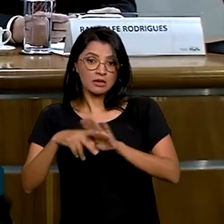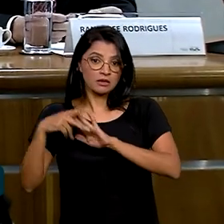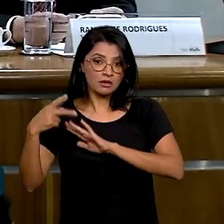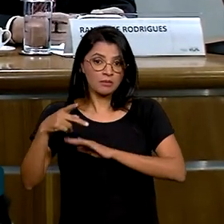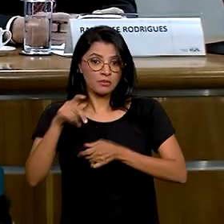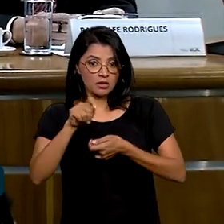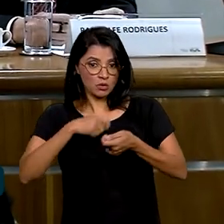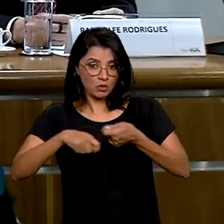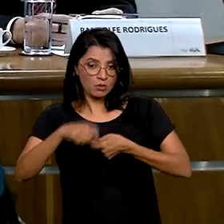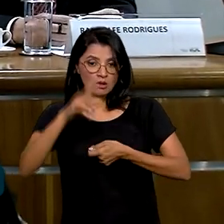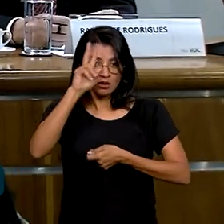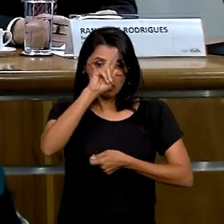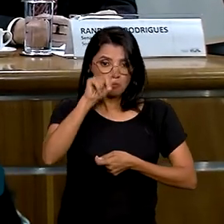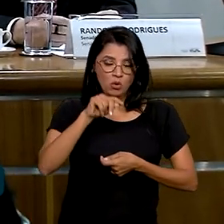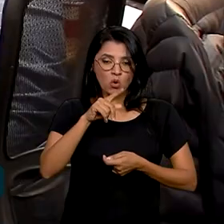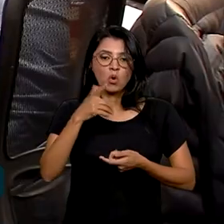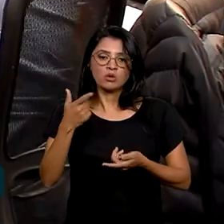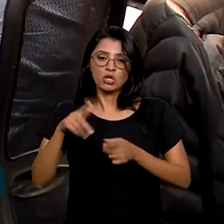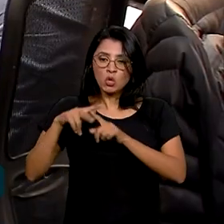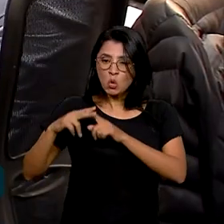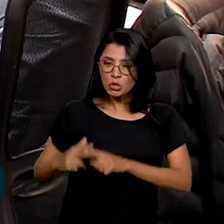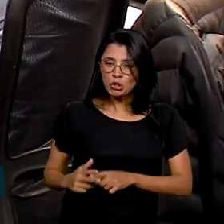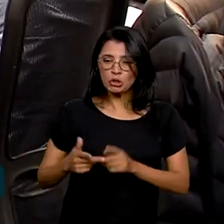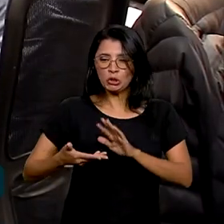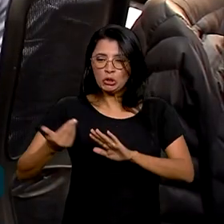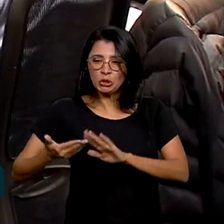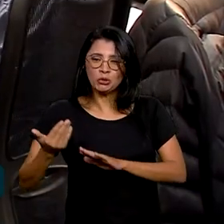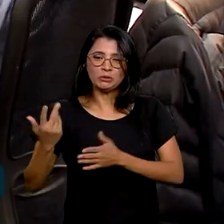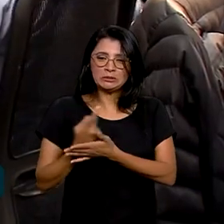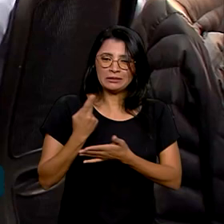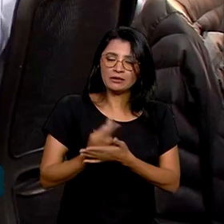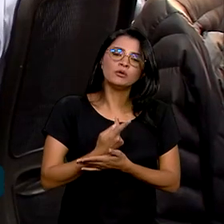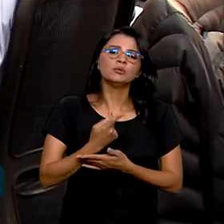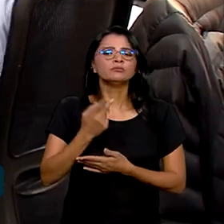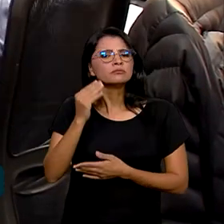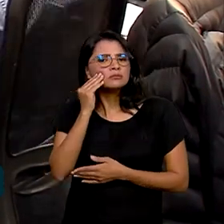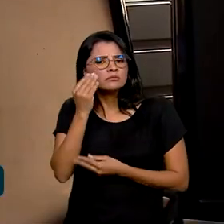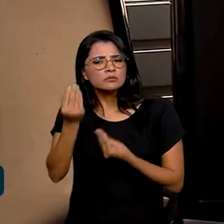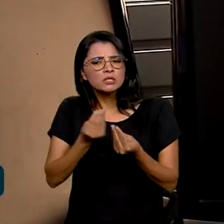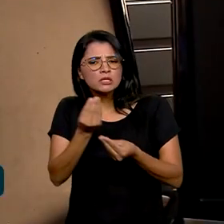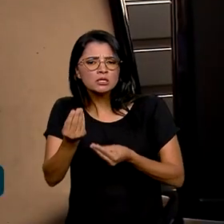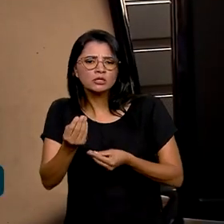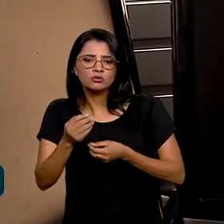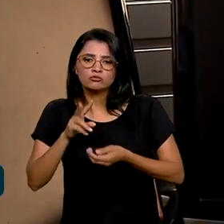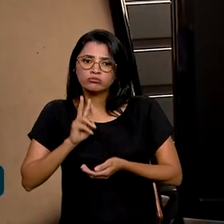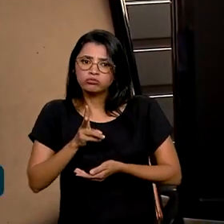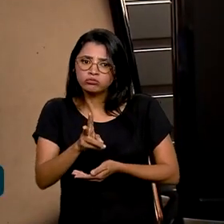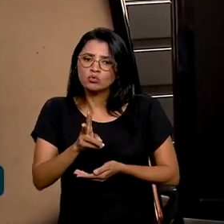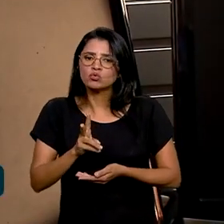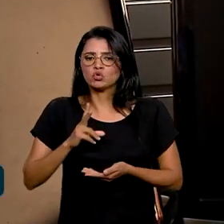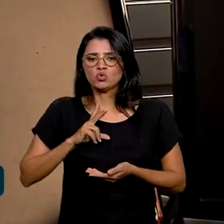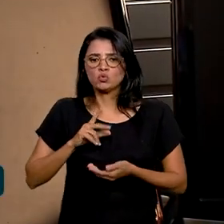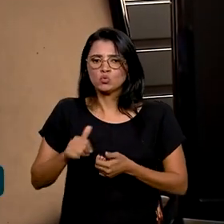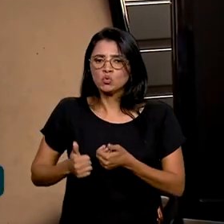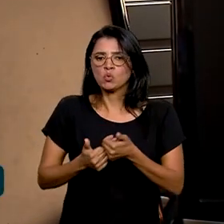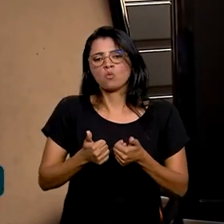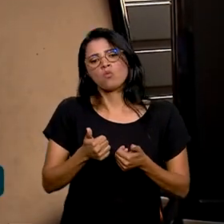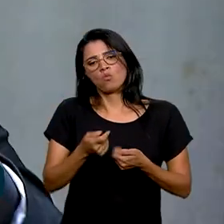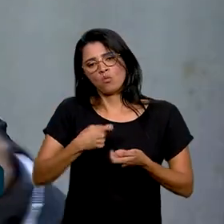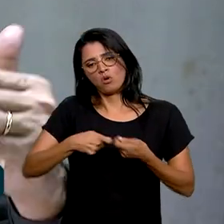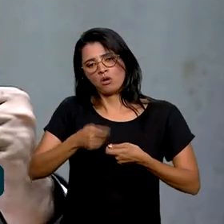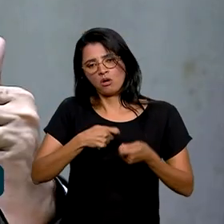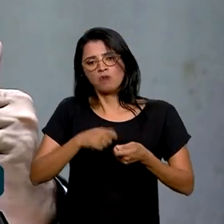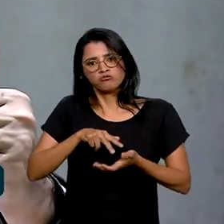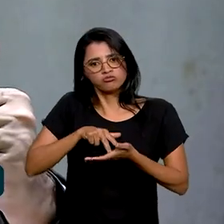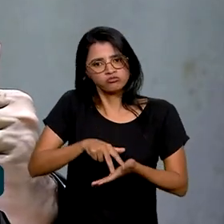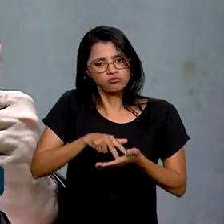lembrou que tem corrigido abusos, distorções e vem tentando dar sustentabilidade para as contas públicas.